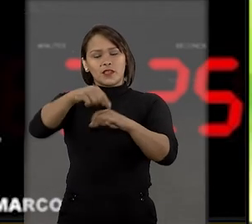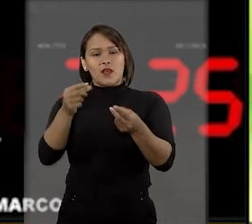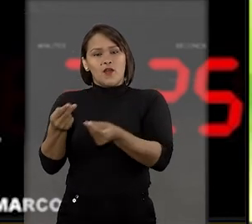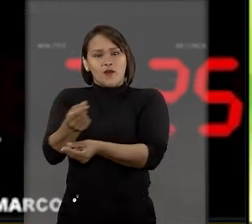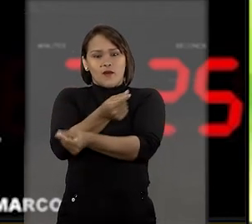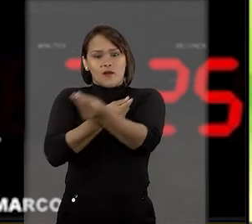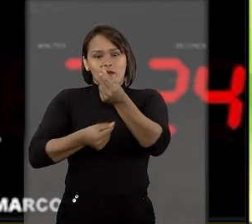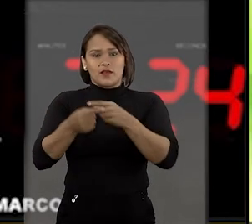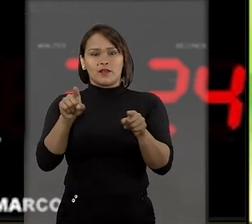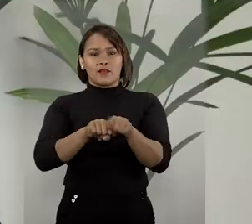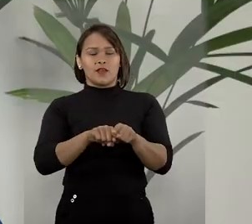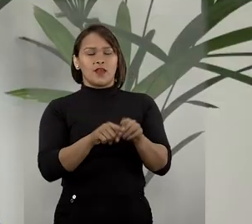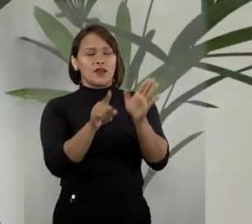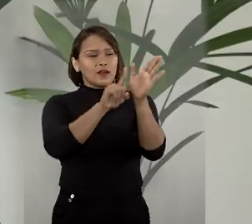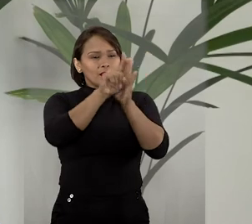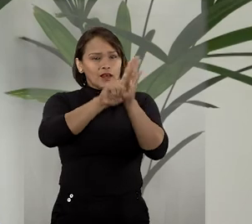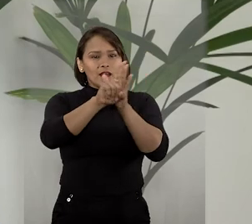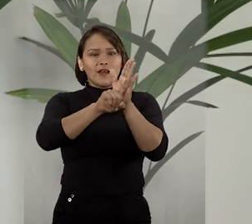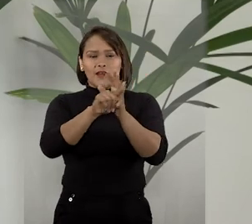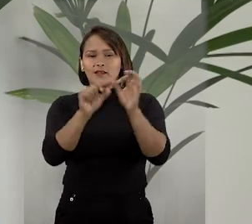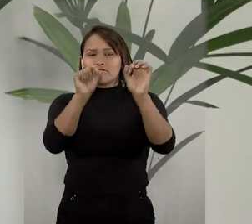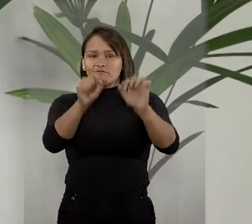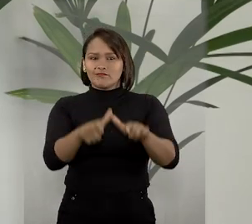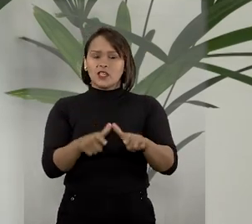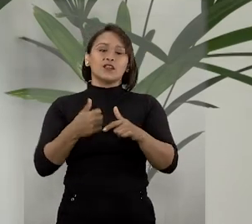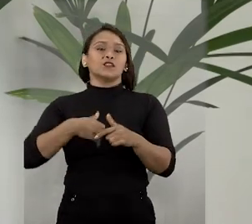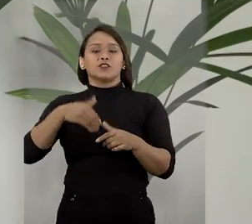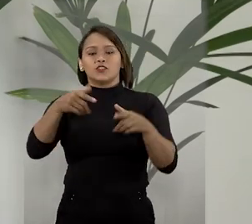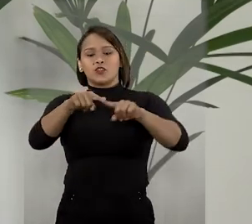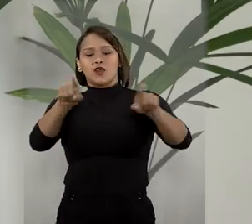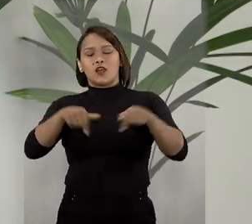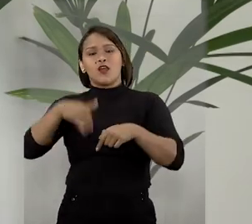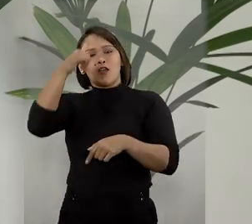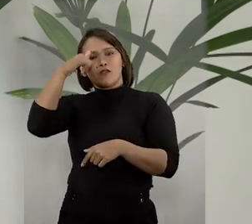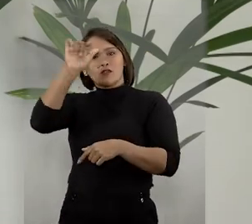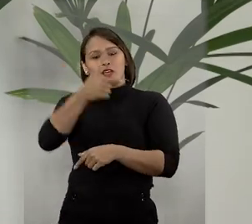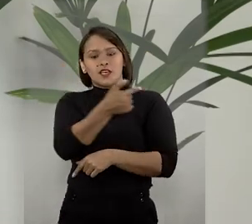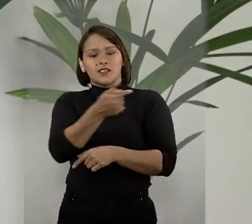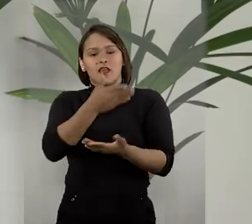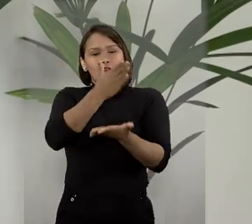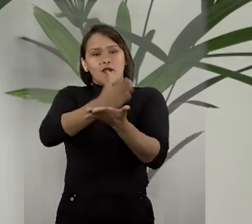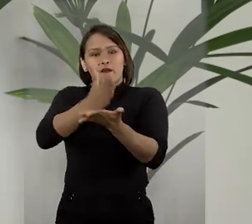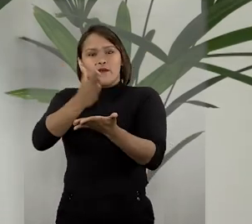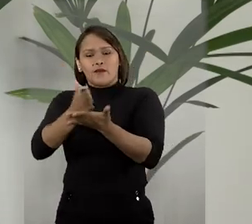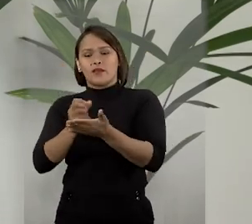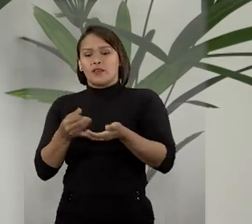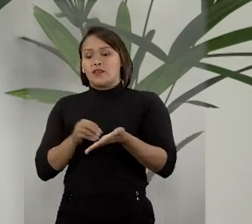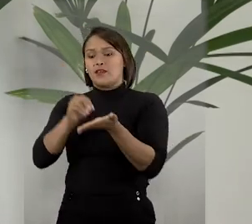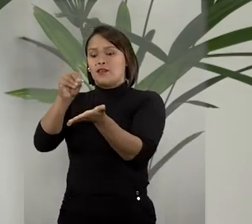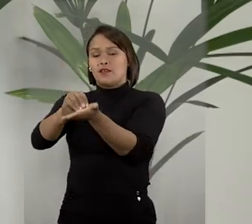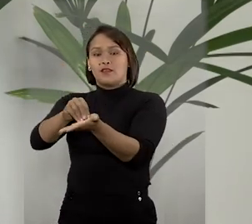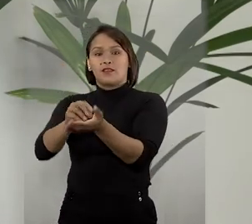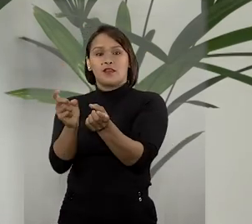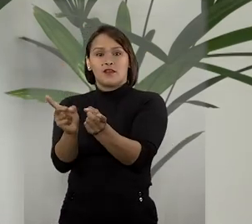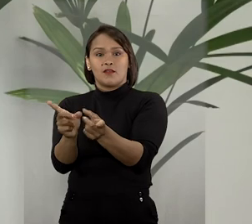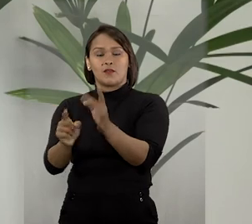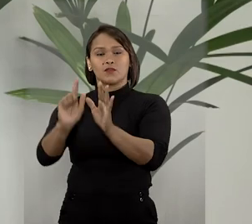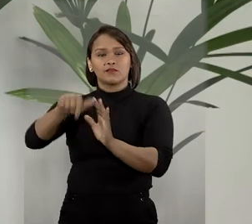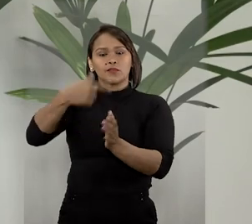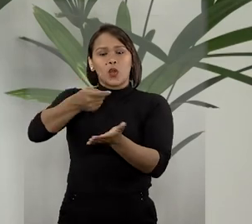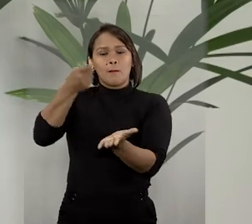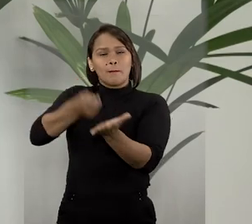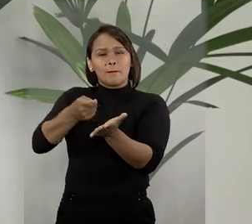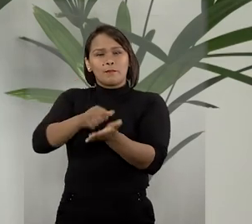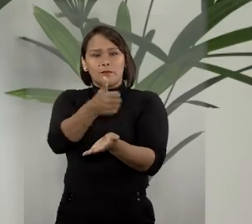nas relações de negócio. O caso analisado tratou de uma fazenda que foi vendida em sete prestações e entrega ao comprador logo